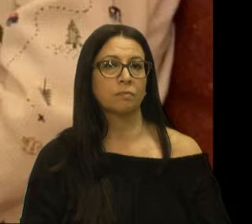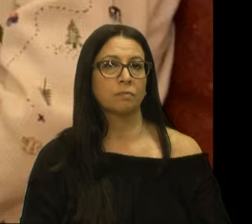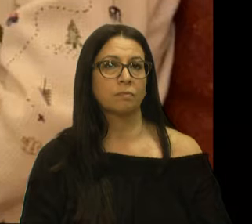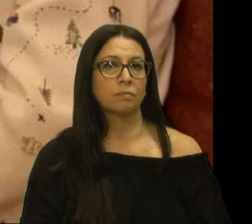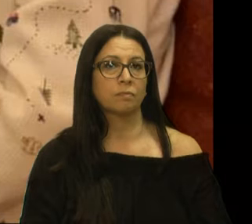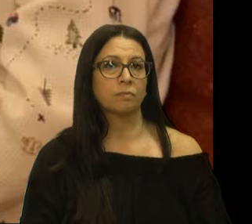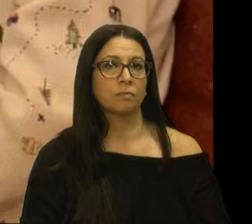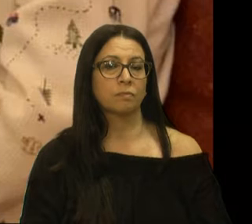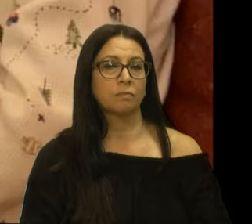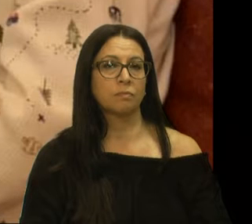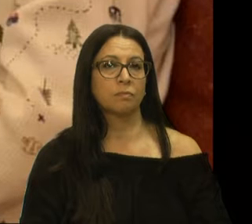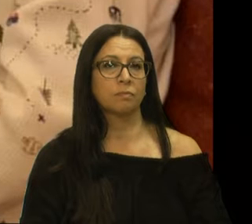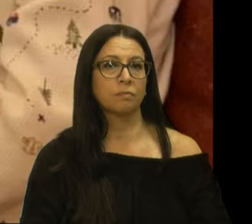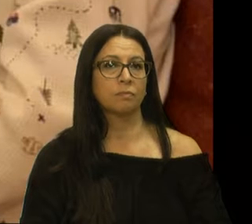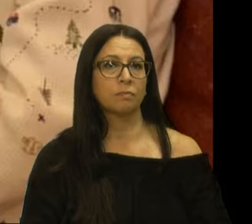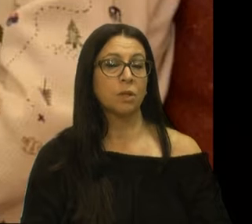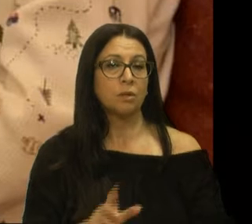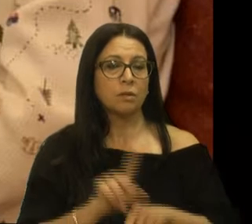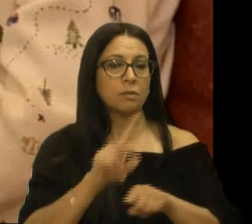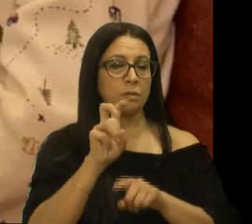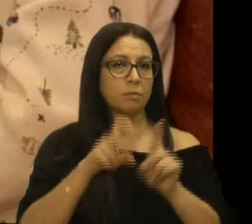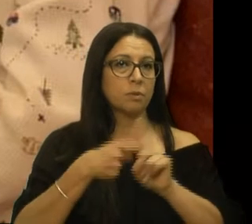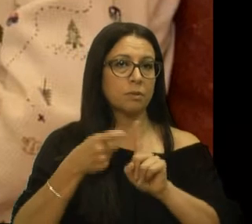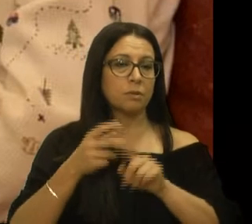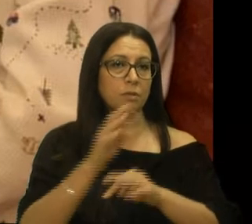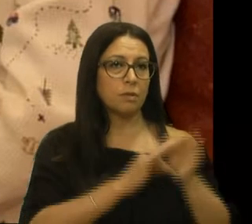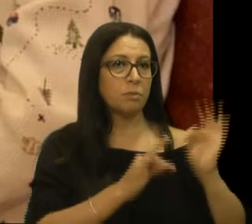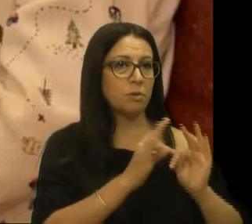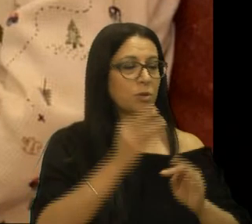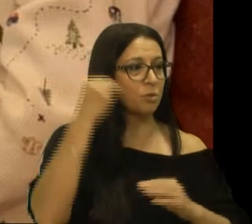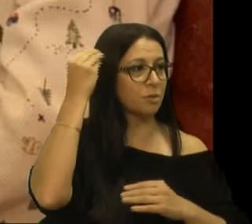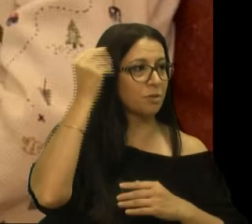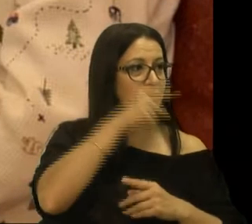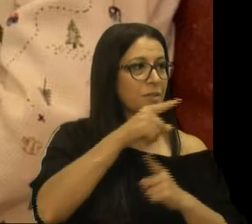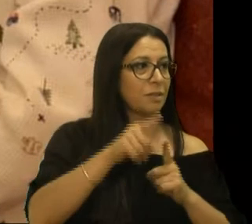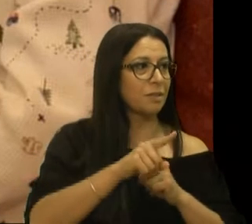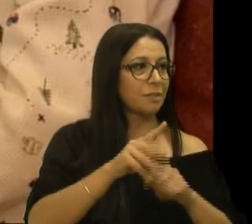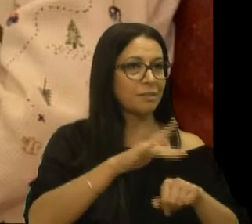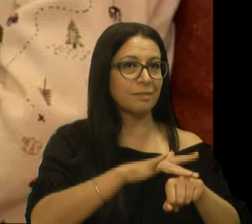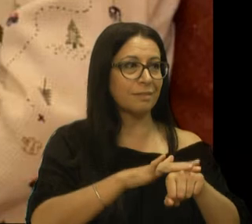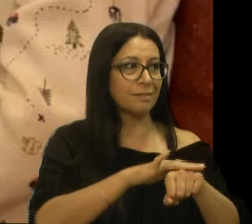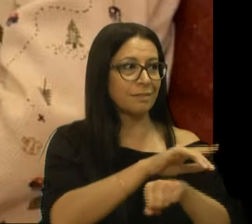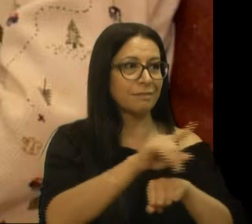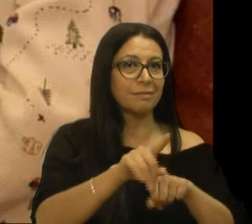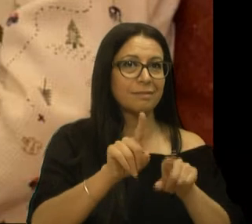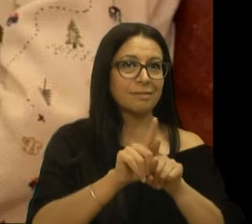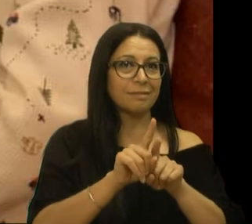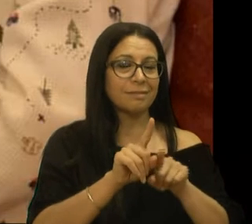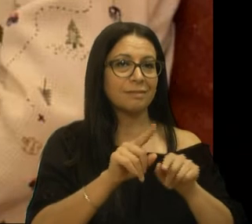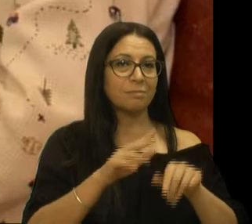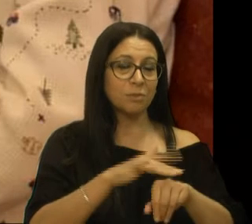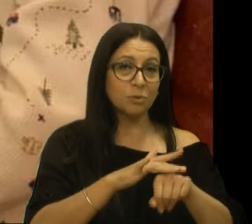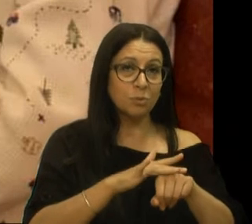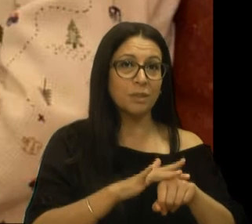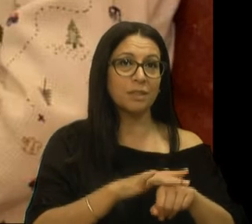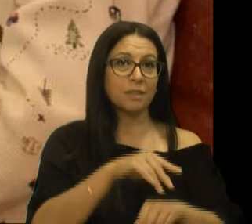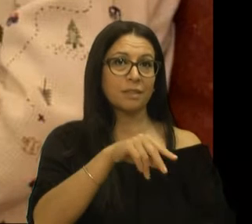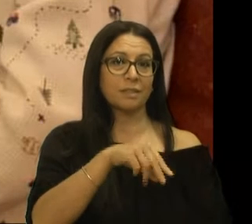Há cinco meses está fazendo um tratamento experimental para a doença leucodistrofia